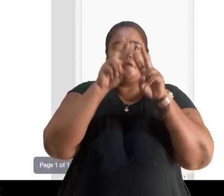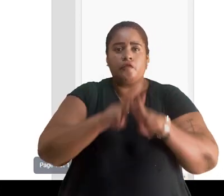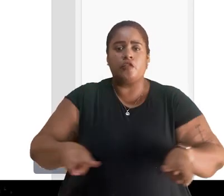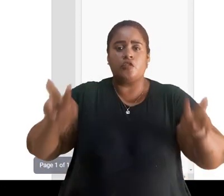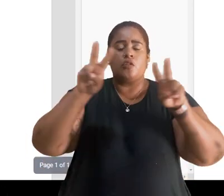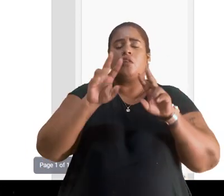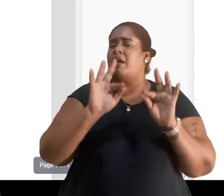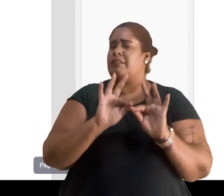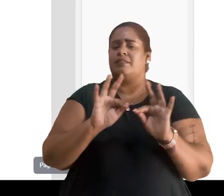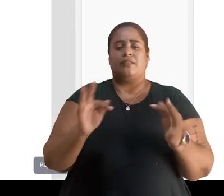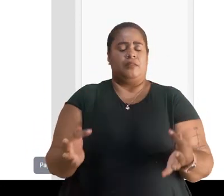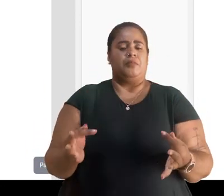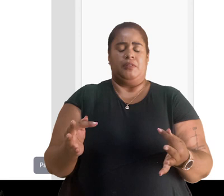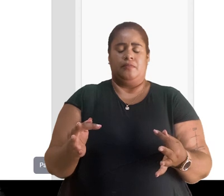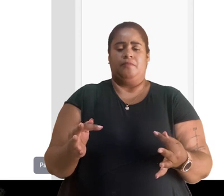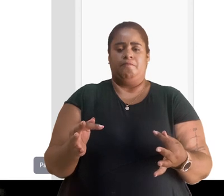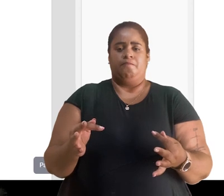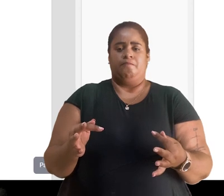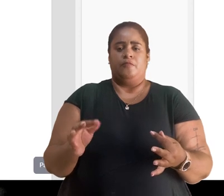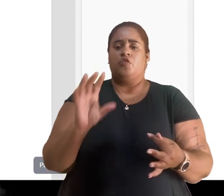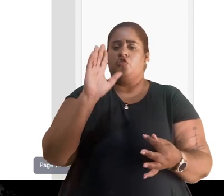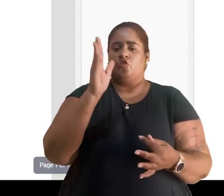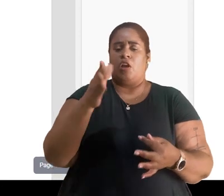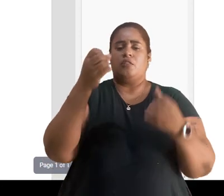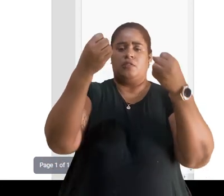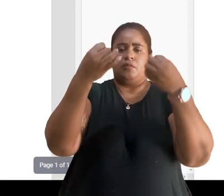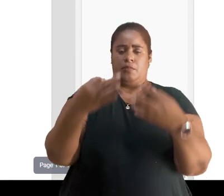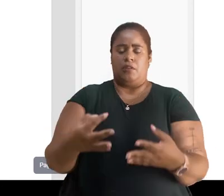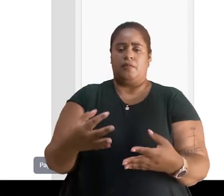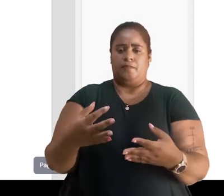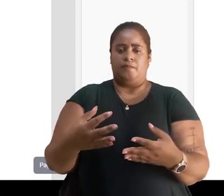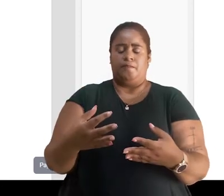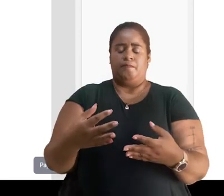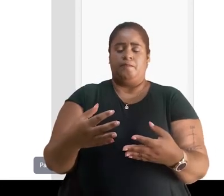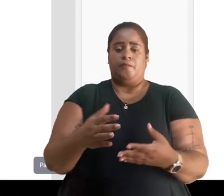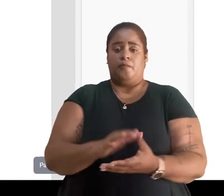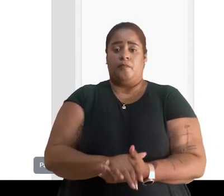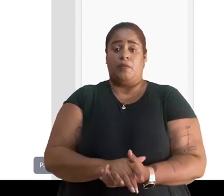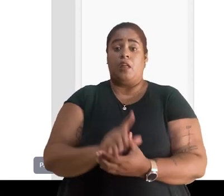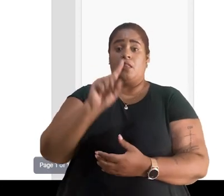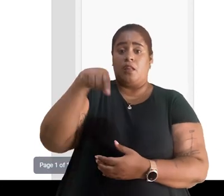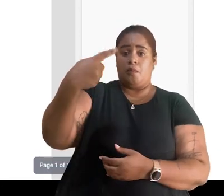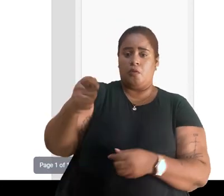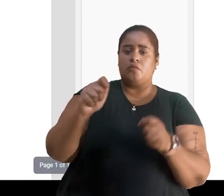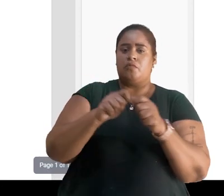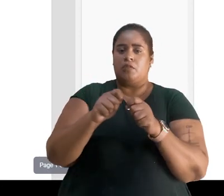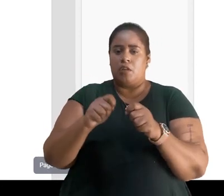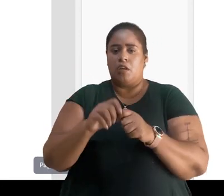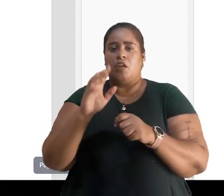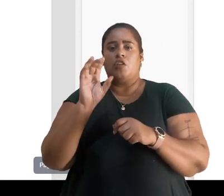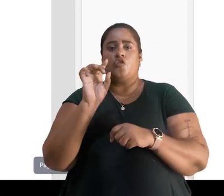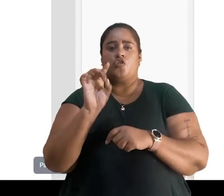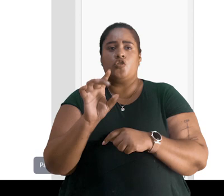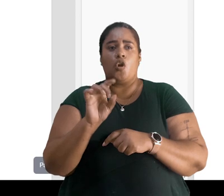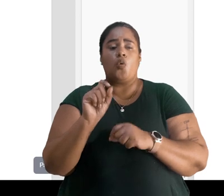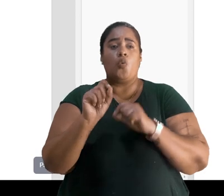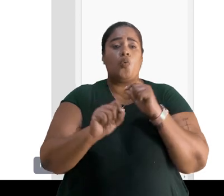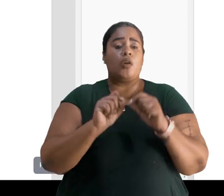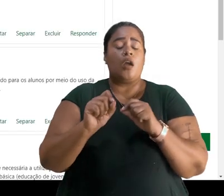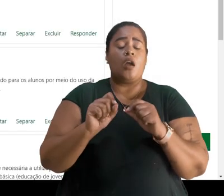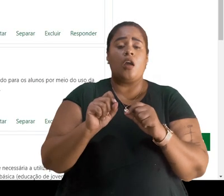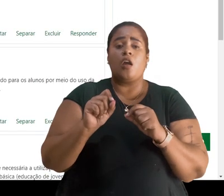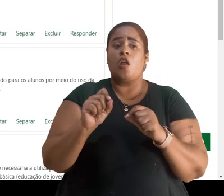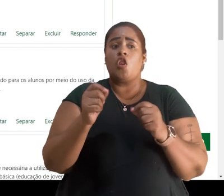forma de utilizar e de visualizar é muito simples conforme eu expliquei aqui. Depois de realizar então